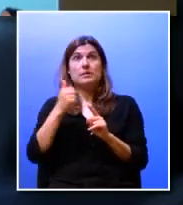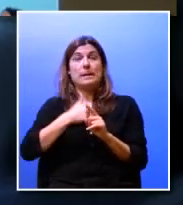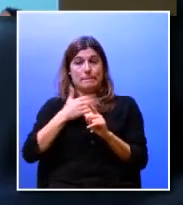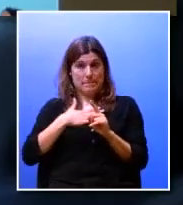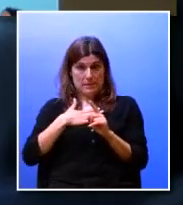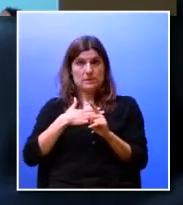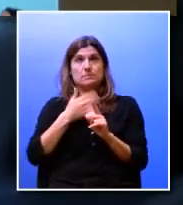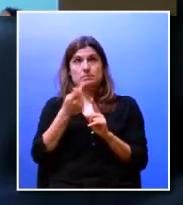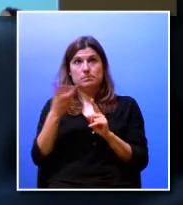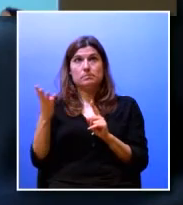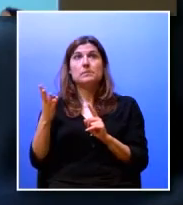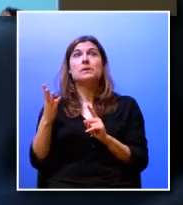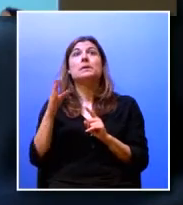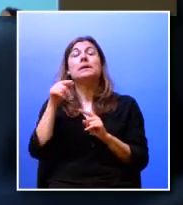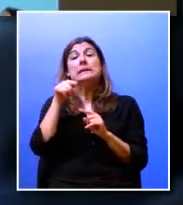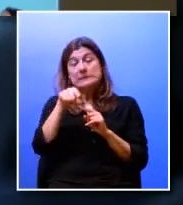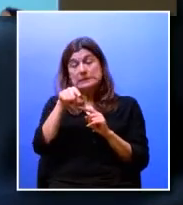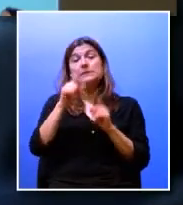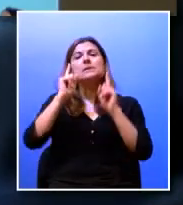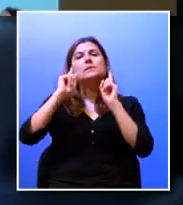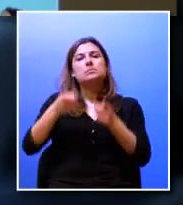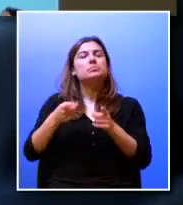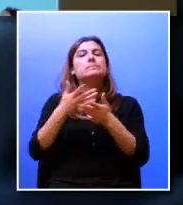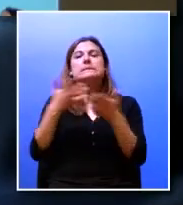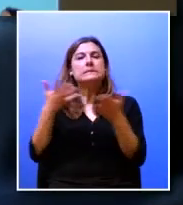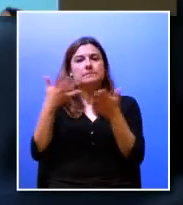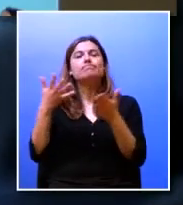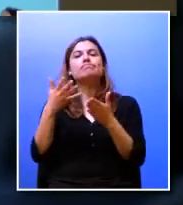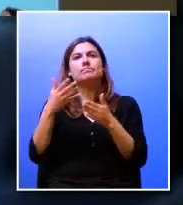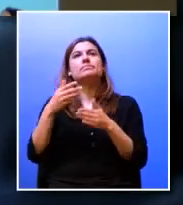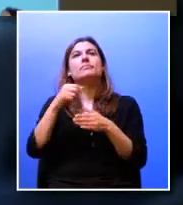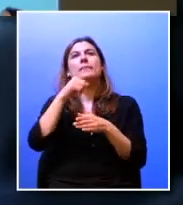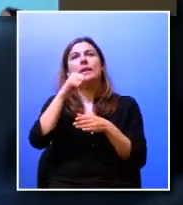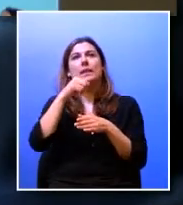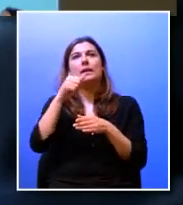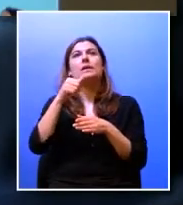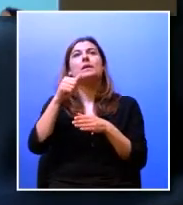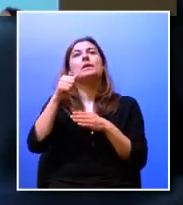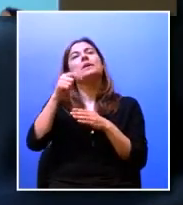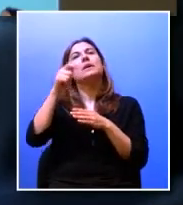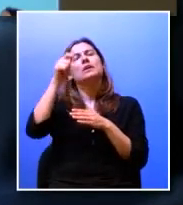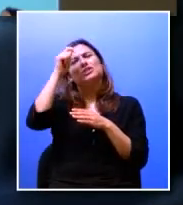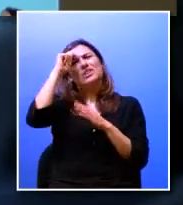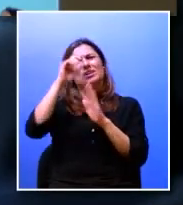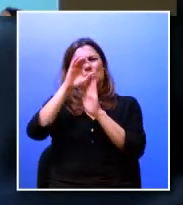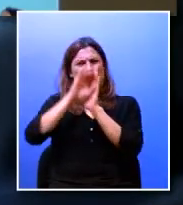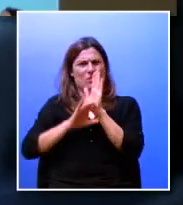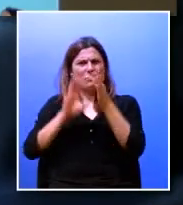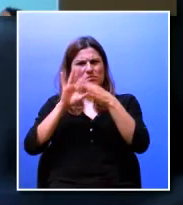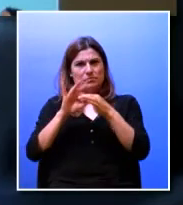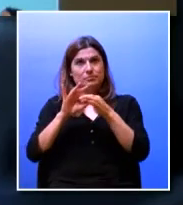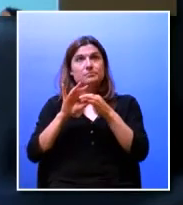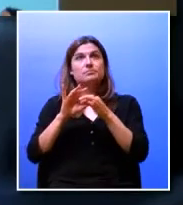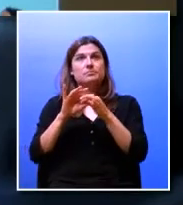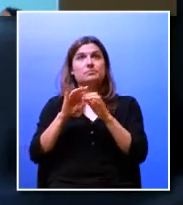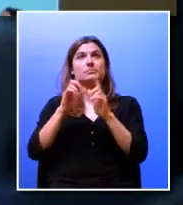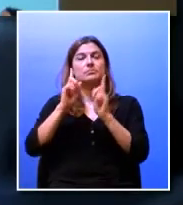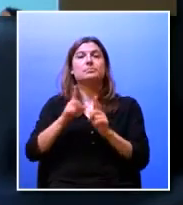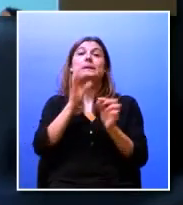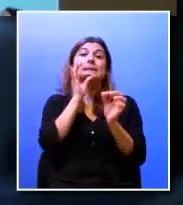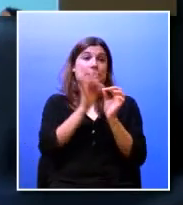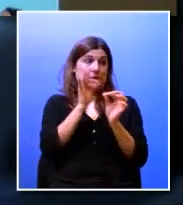é um processo que começa a ser habitualmente é um estágio curricular inicia-se em setembro